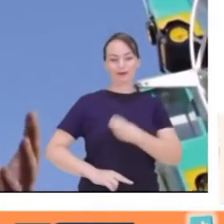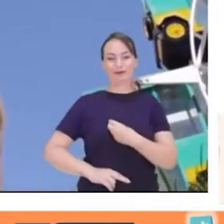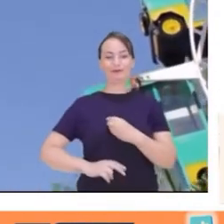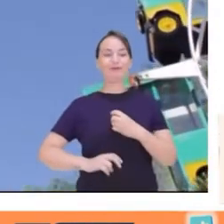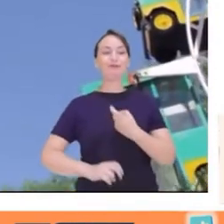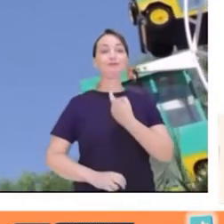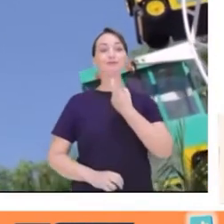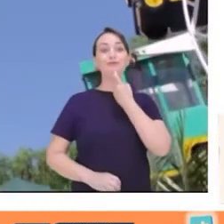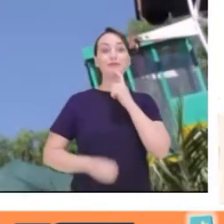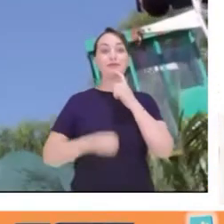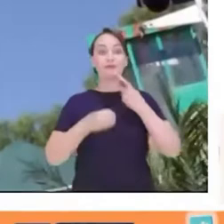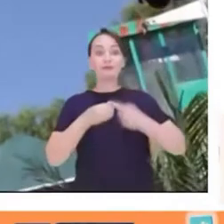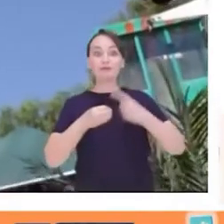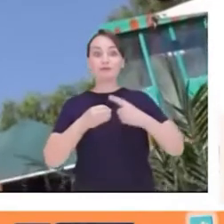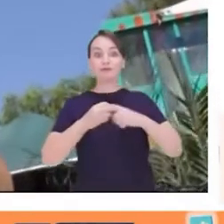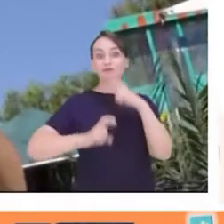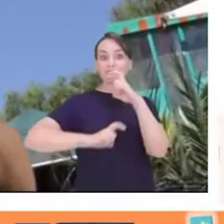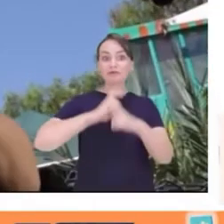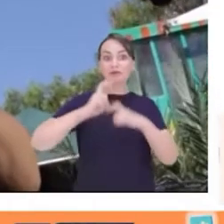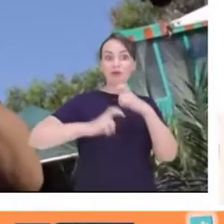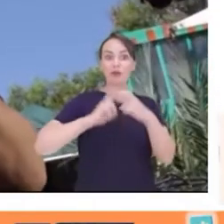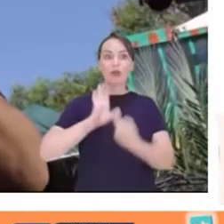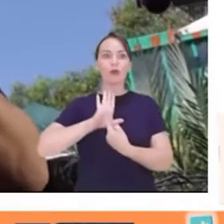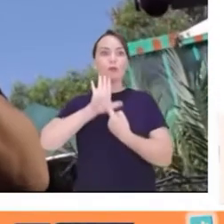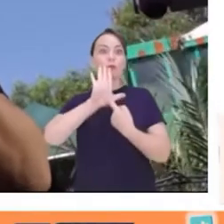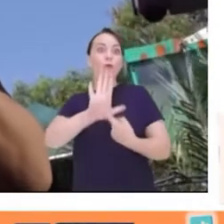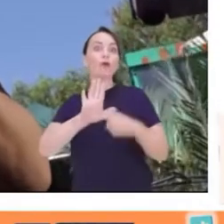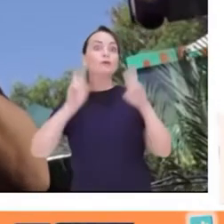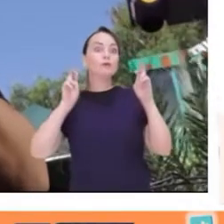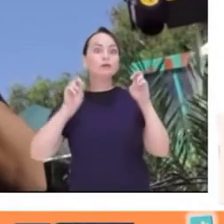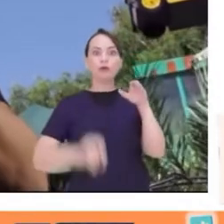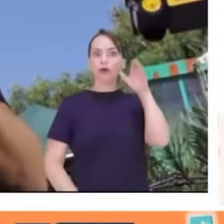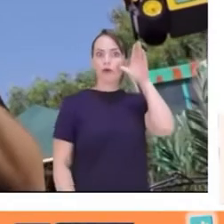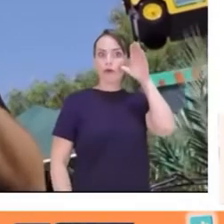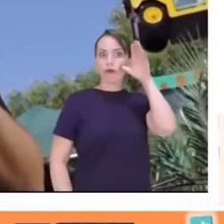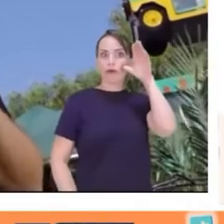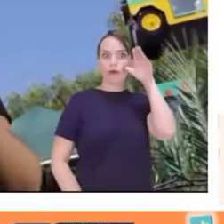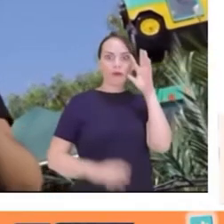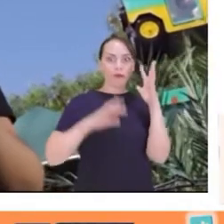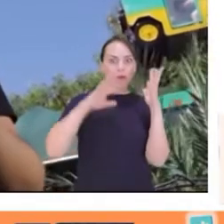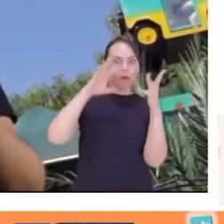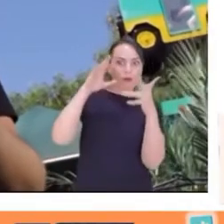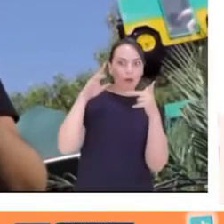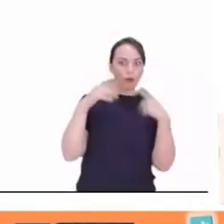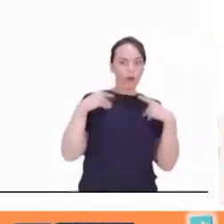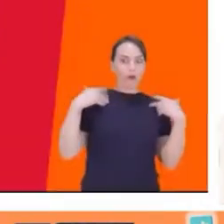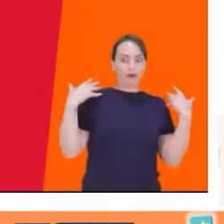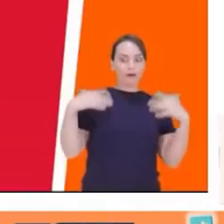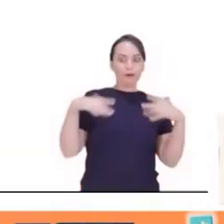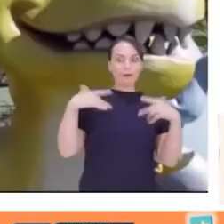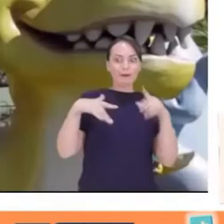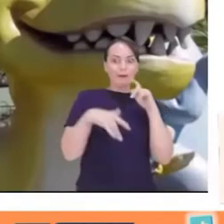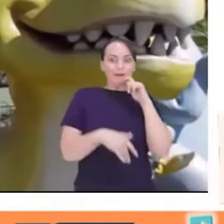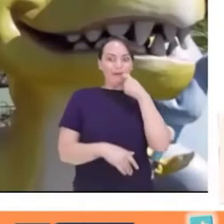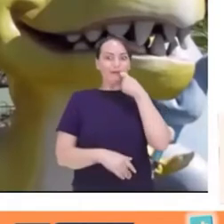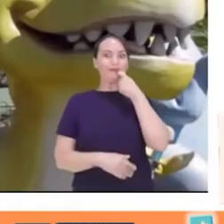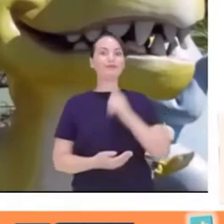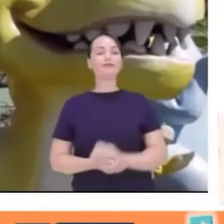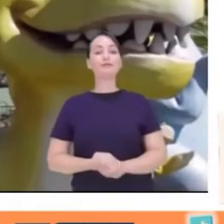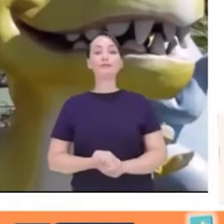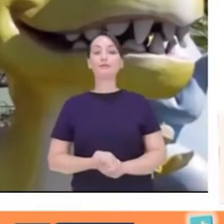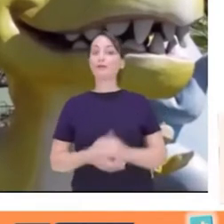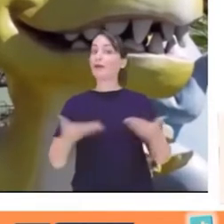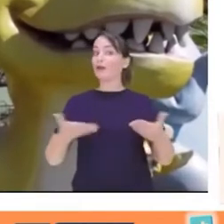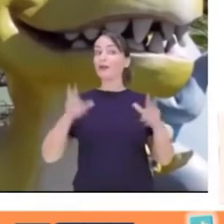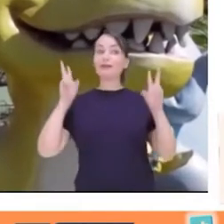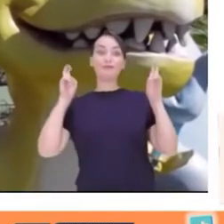-Rex, para mostrar um pouco mais sobre as curiosidades desse mundo tão misterioso. E falando